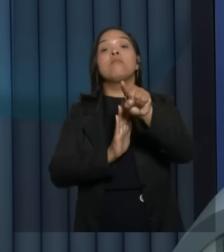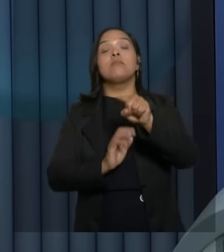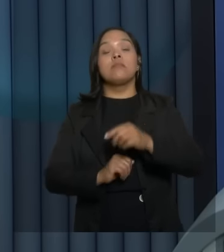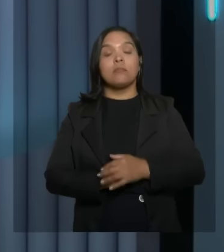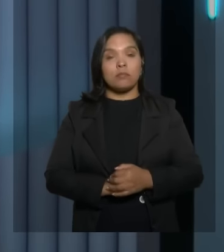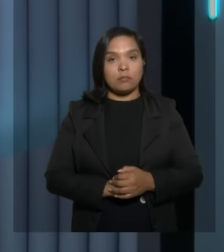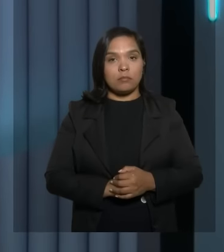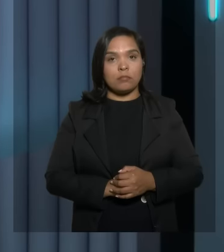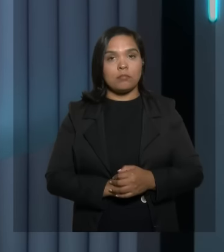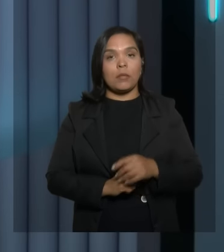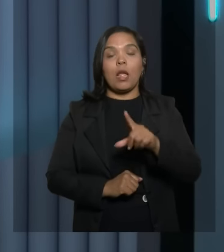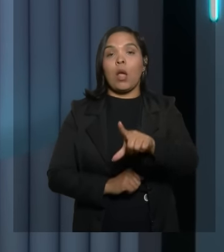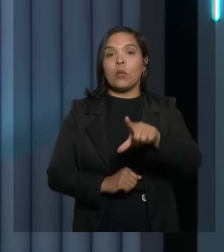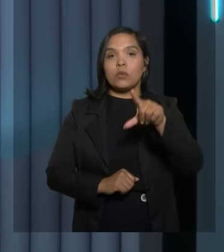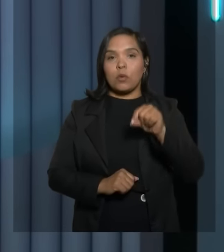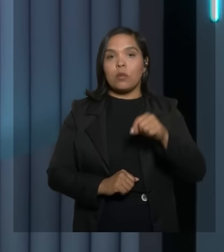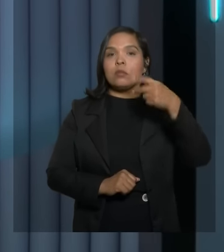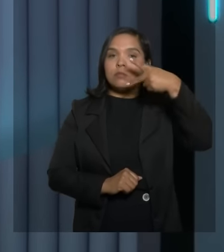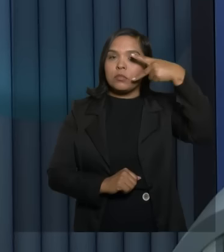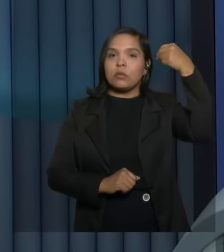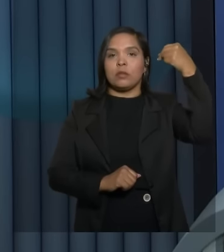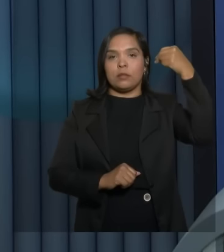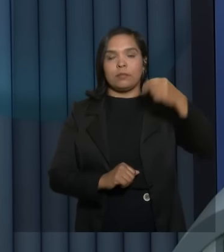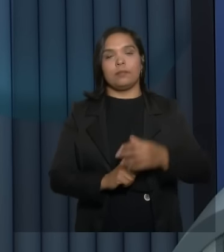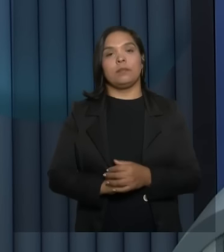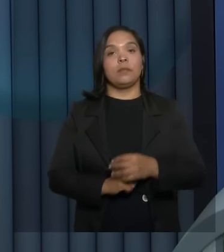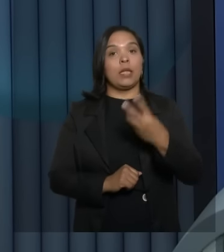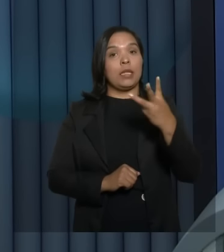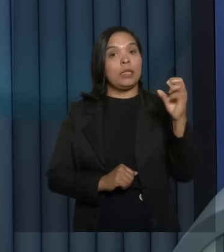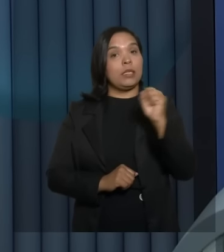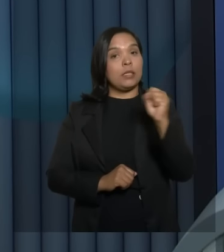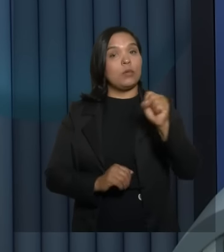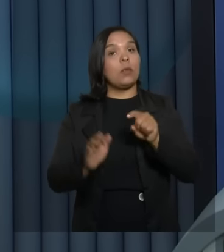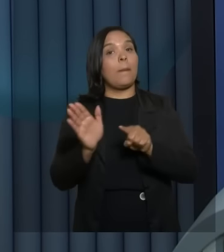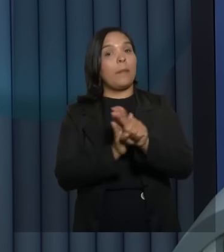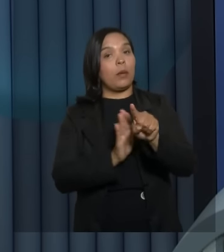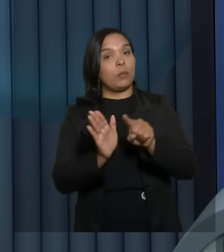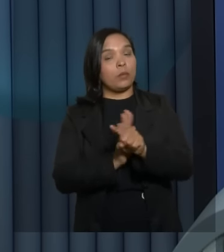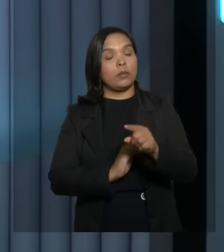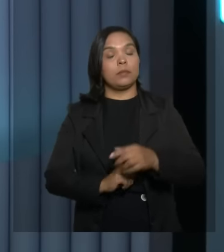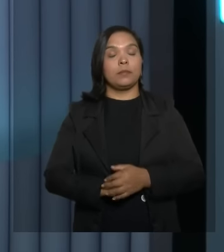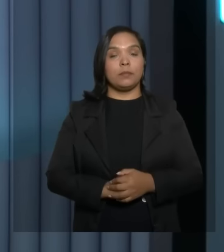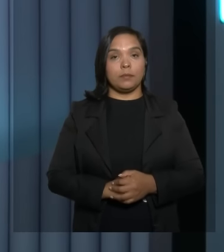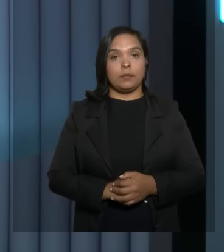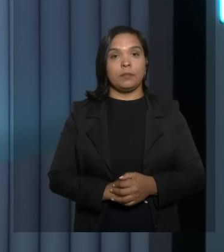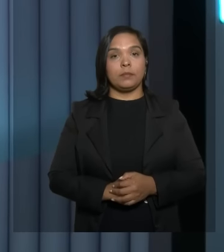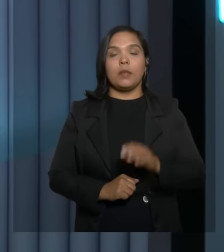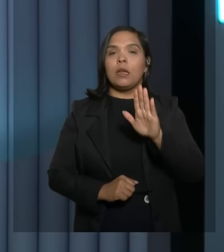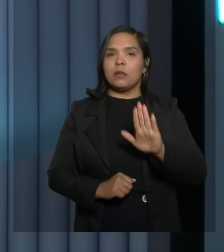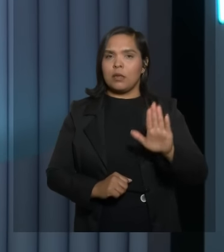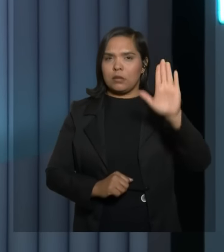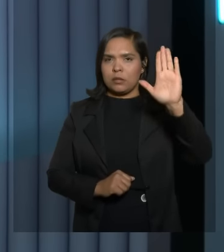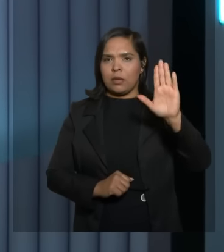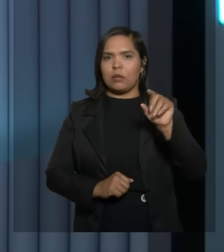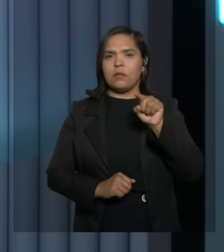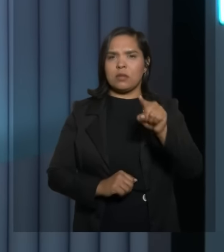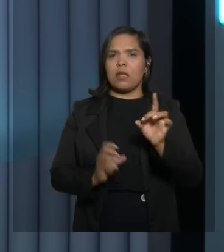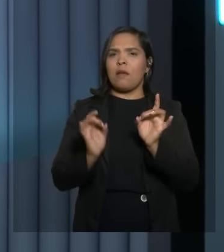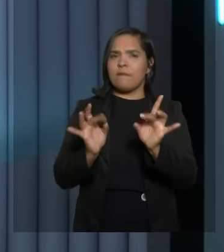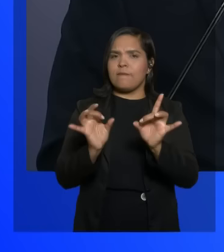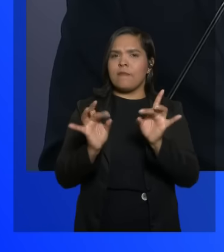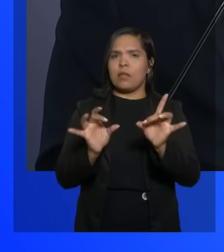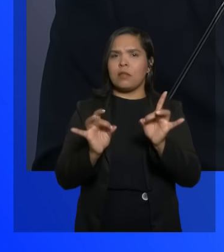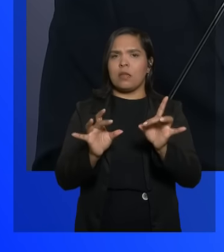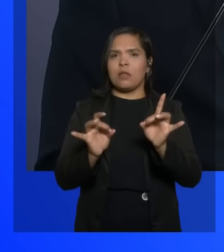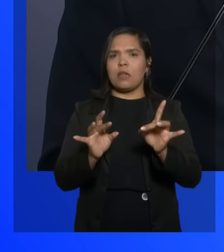eu escolho o candidato Ana Sheila 30 segundos para a pergunta candidata a senhora vendeu as